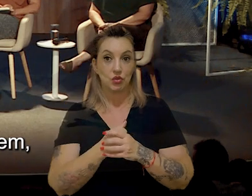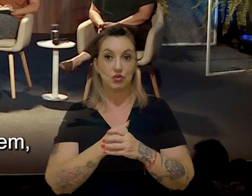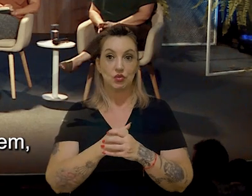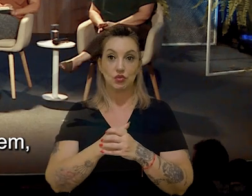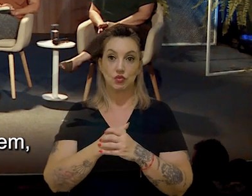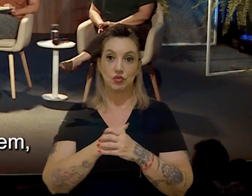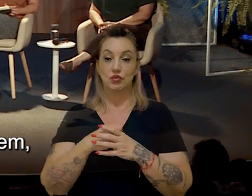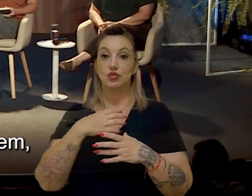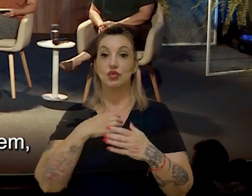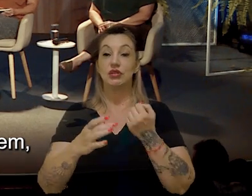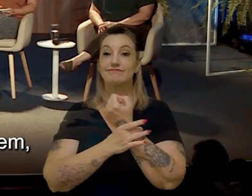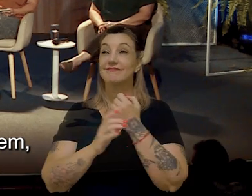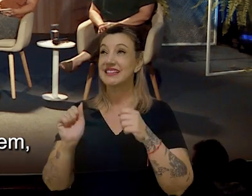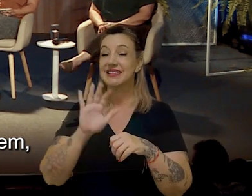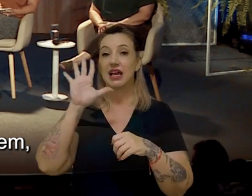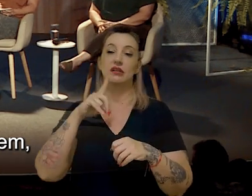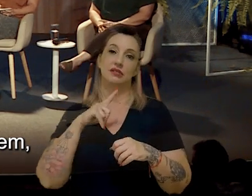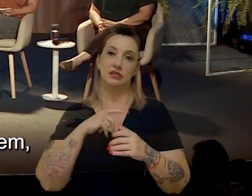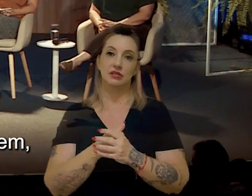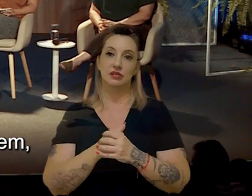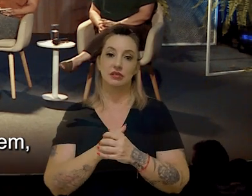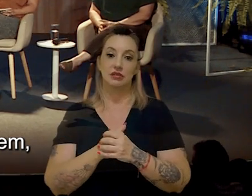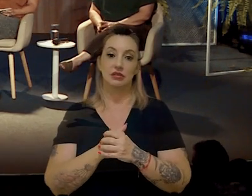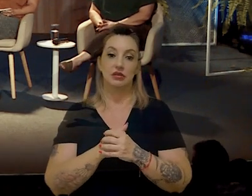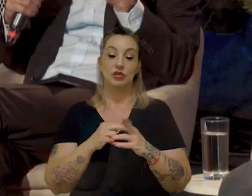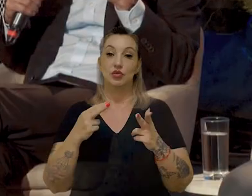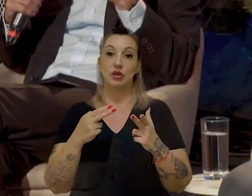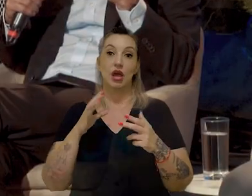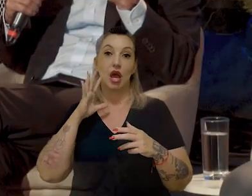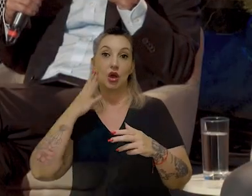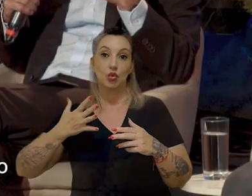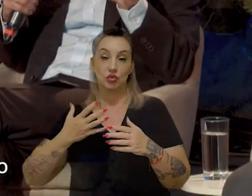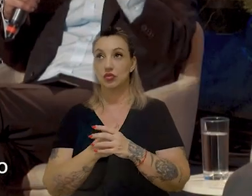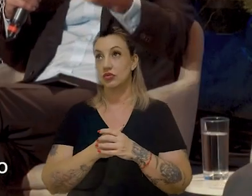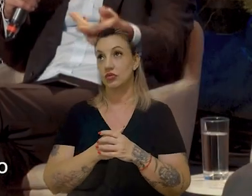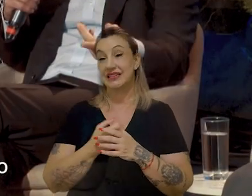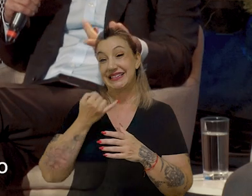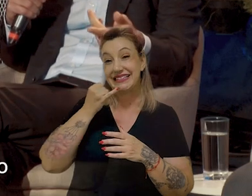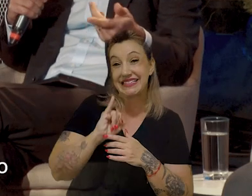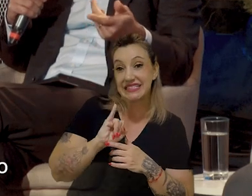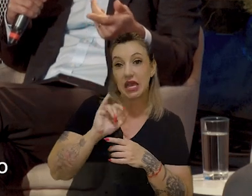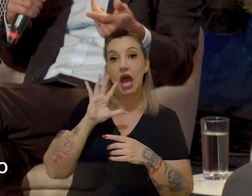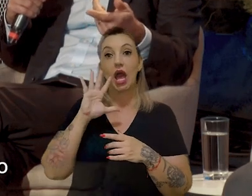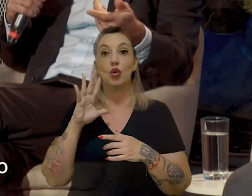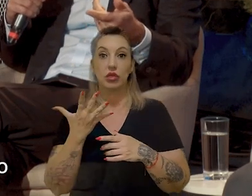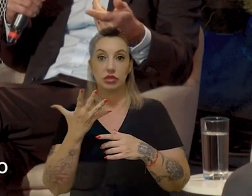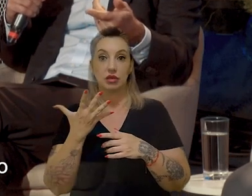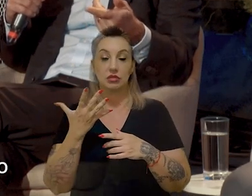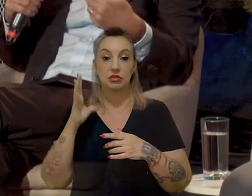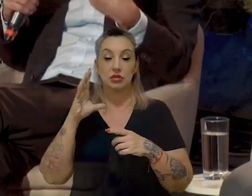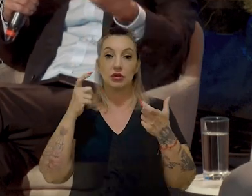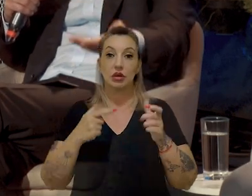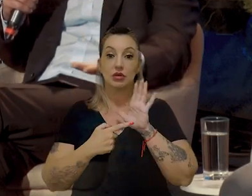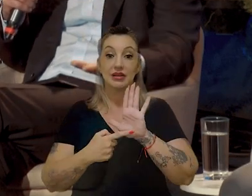é o tipo de seguro mais caro que tem. Porque ele já não é mais fortuito. A gente não diz que é se acontecer um evento climático no local